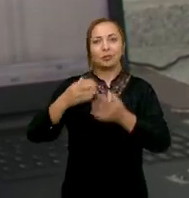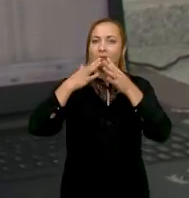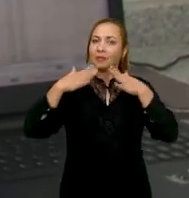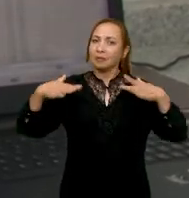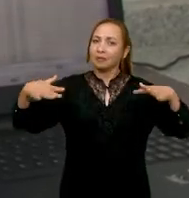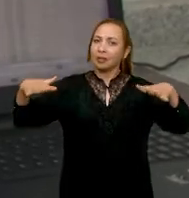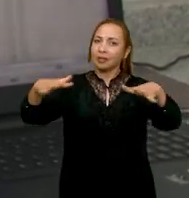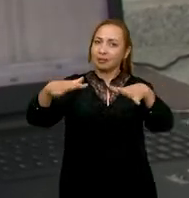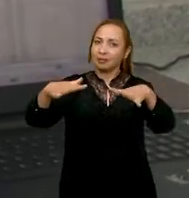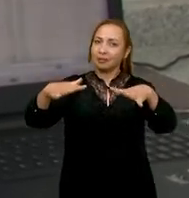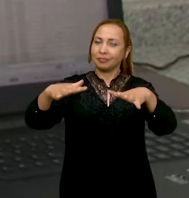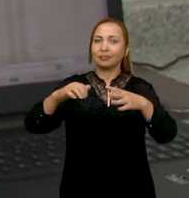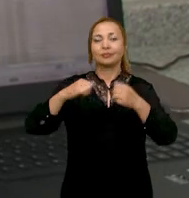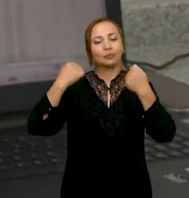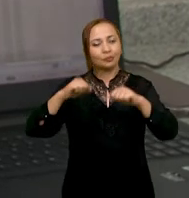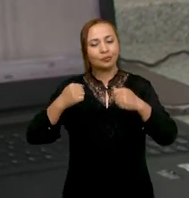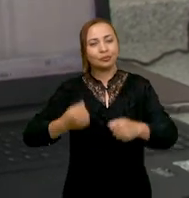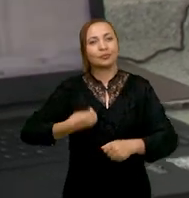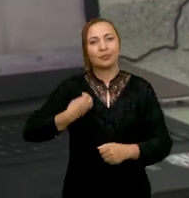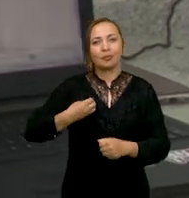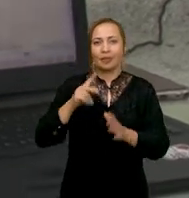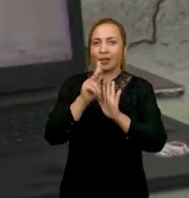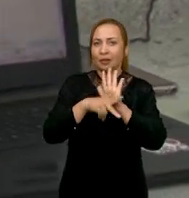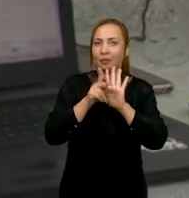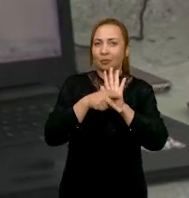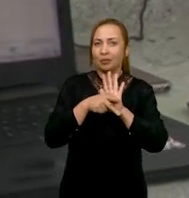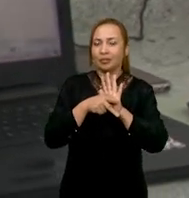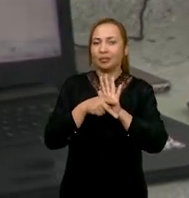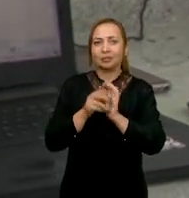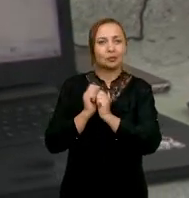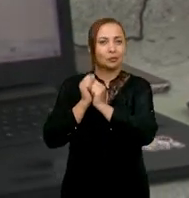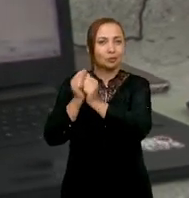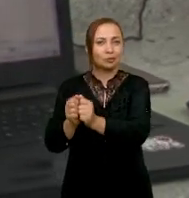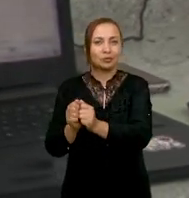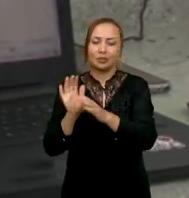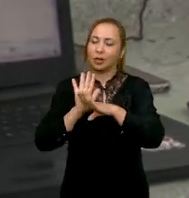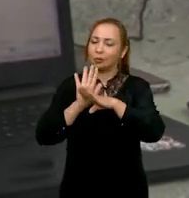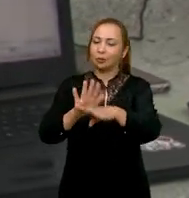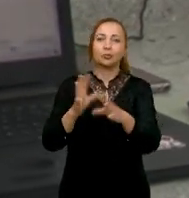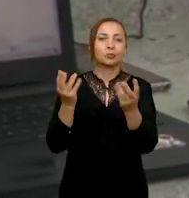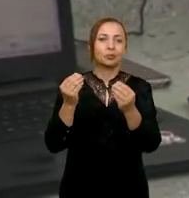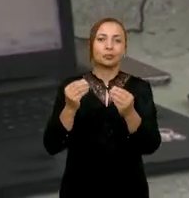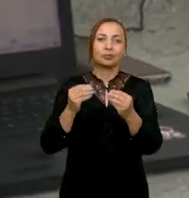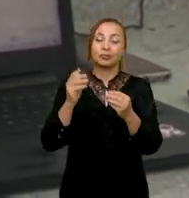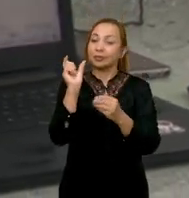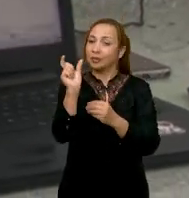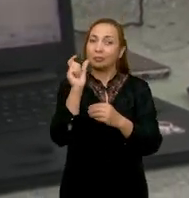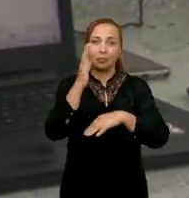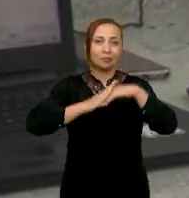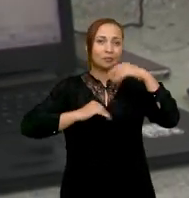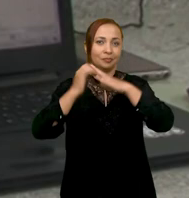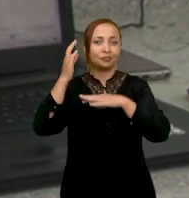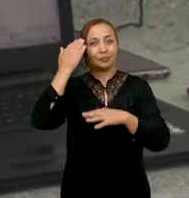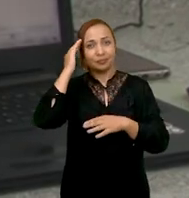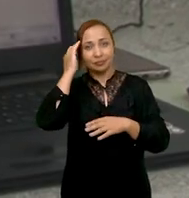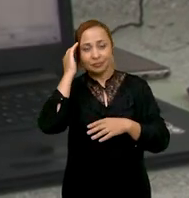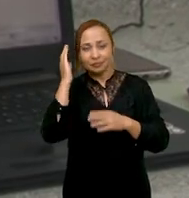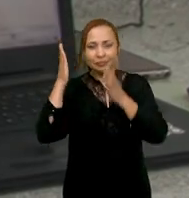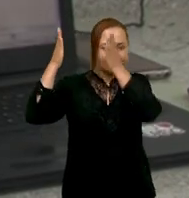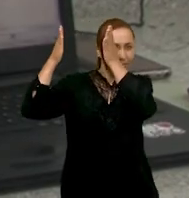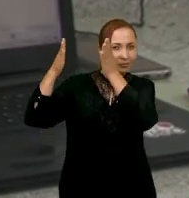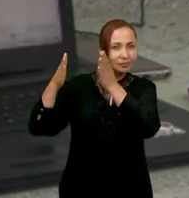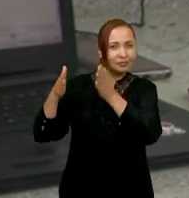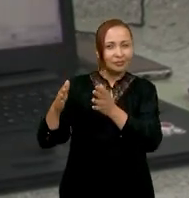pandemia, poder participar de um projeto aqui na estação me ajudou muito na parte prática, entender mais